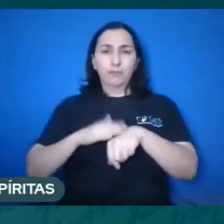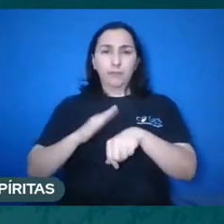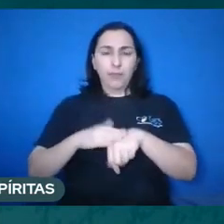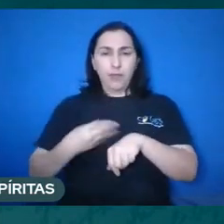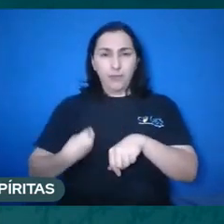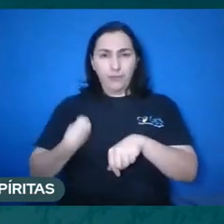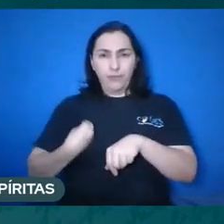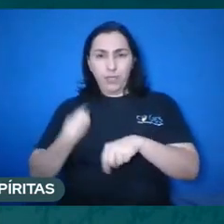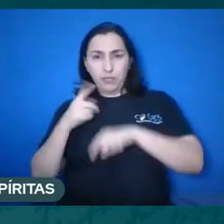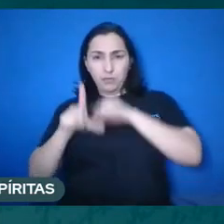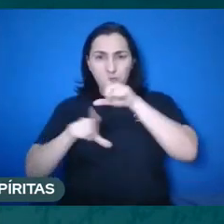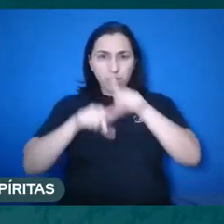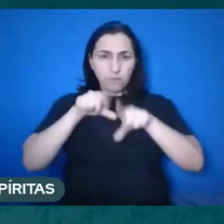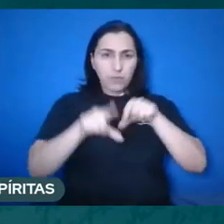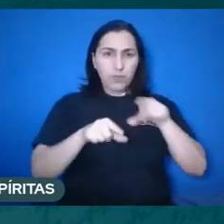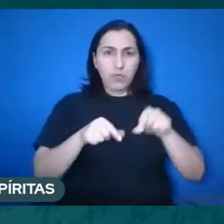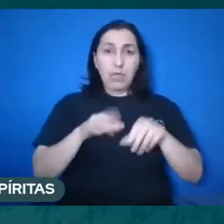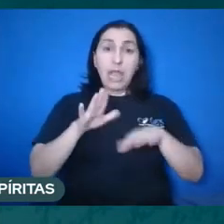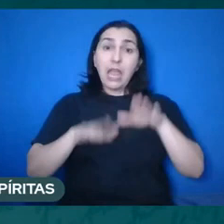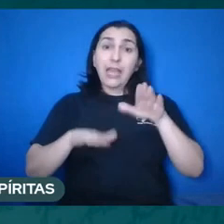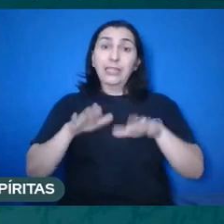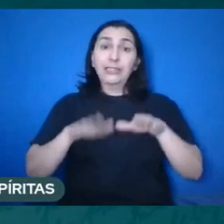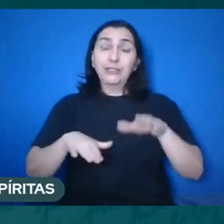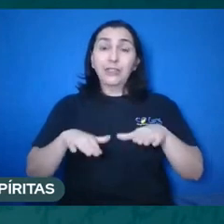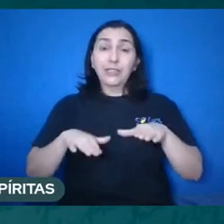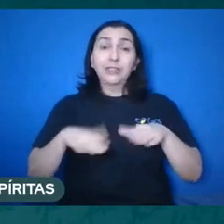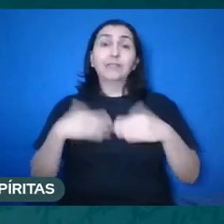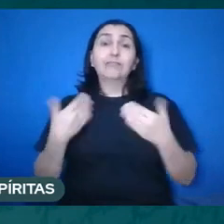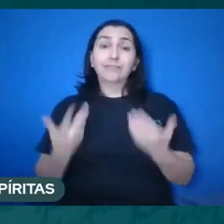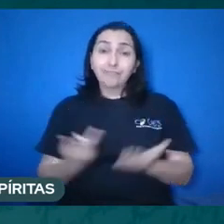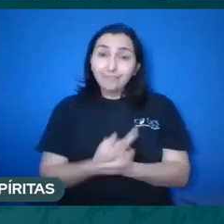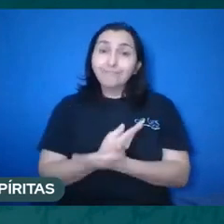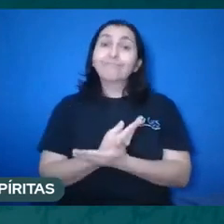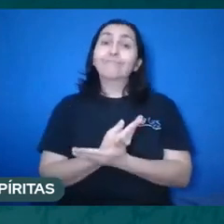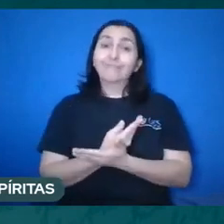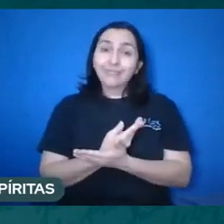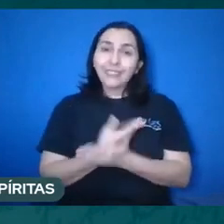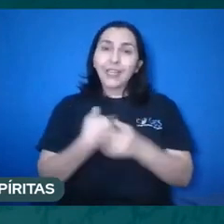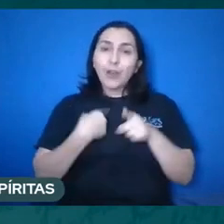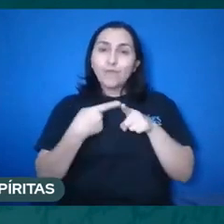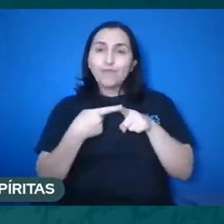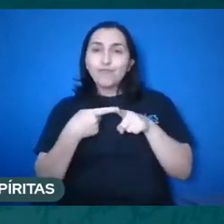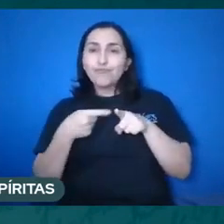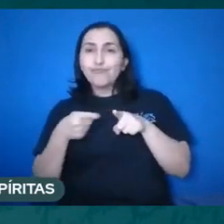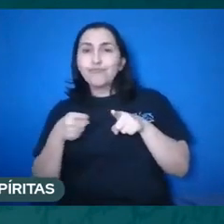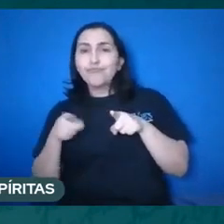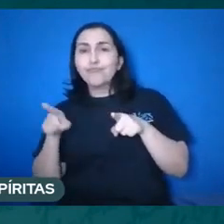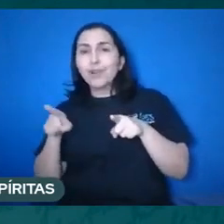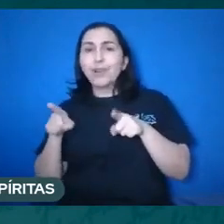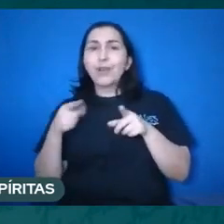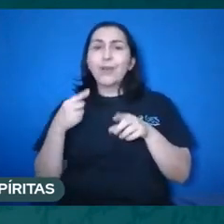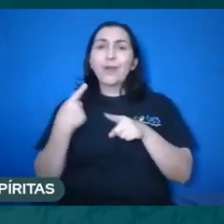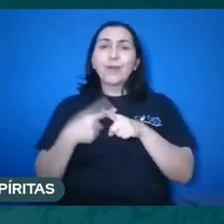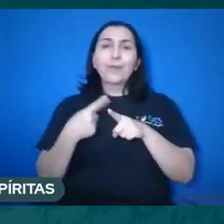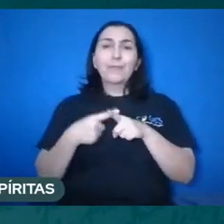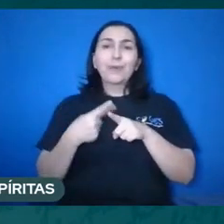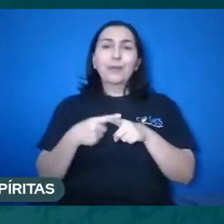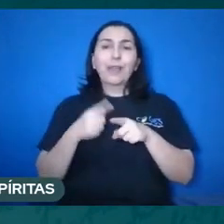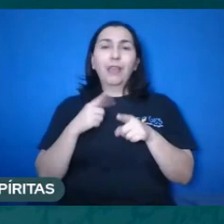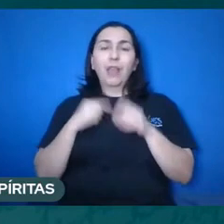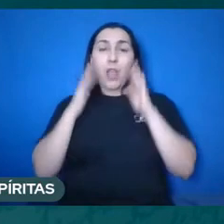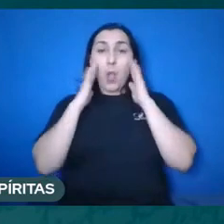às vezes se perde por conta dos interesses da vida material. Muitas vezes a gente vai focando